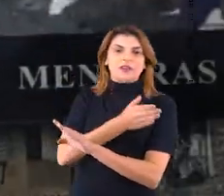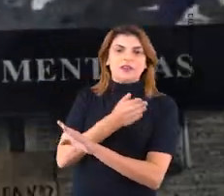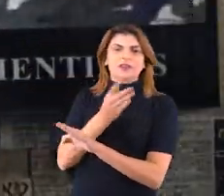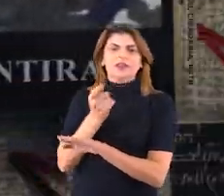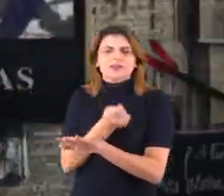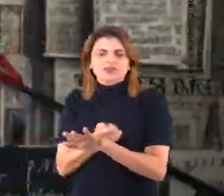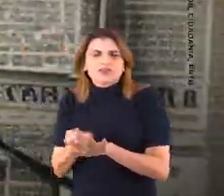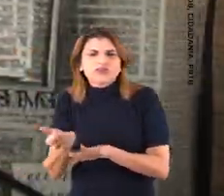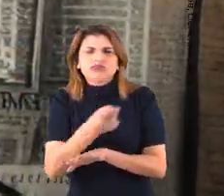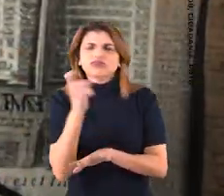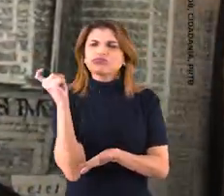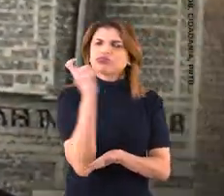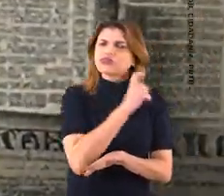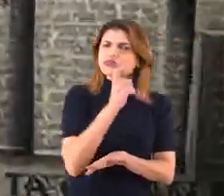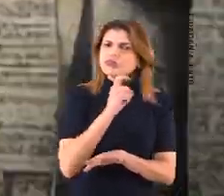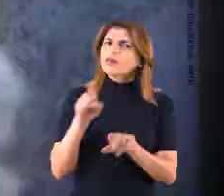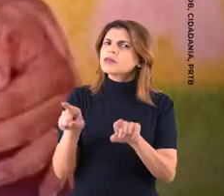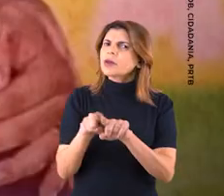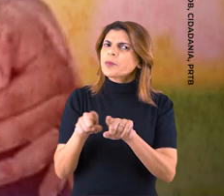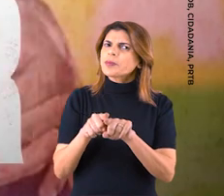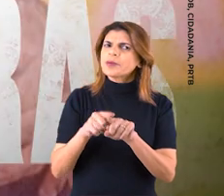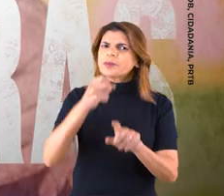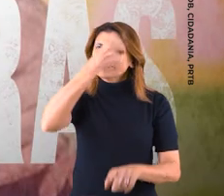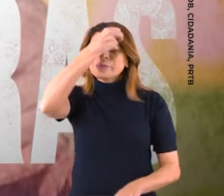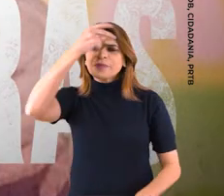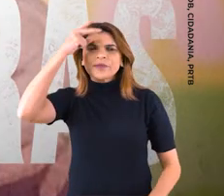Canela e suas realizações em Belcombo.